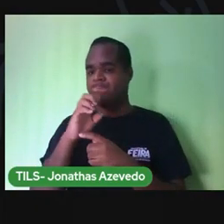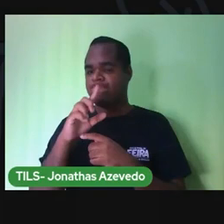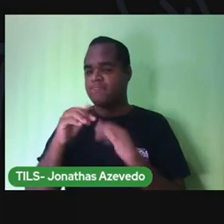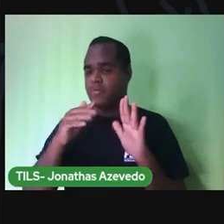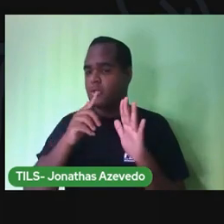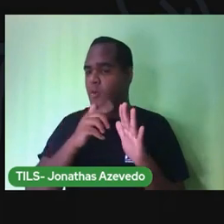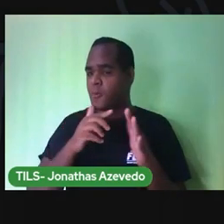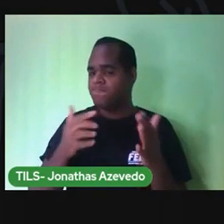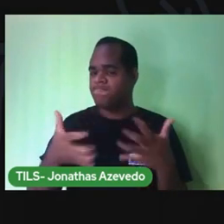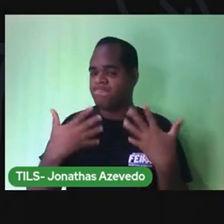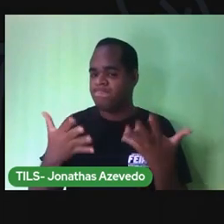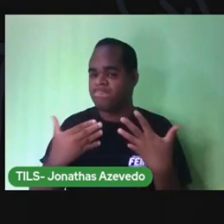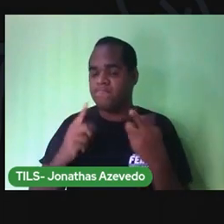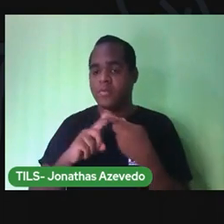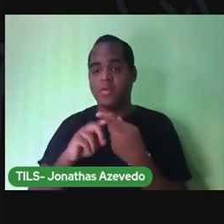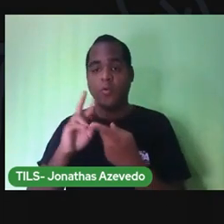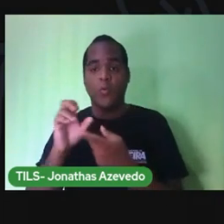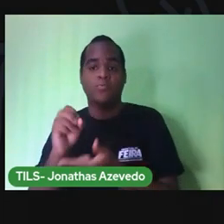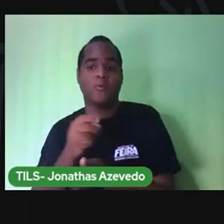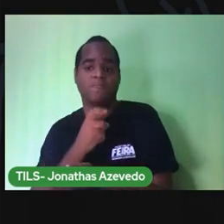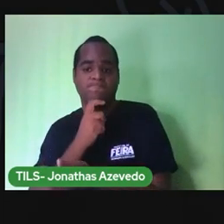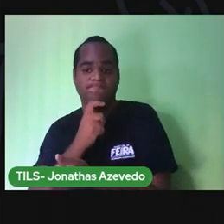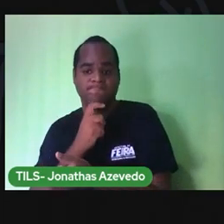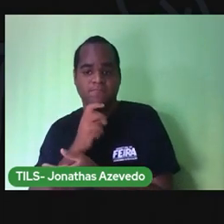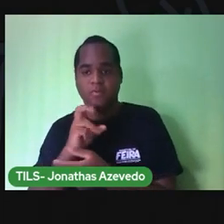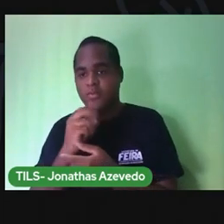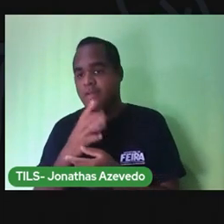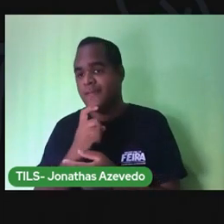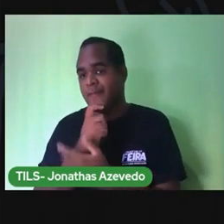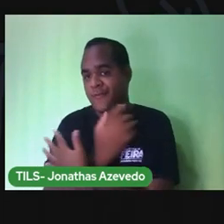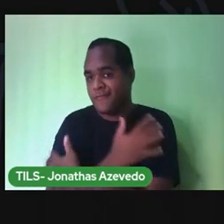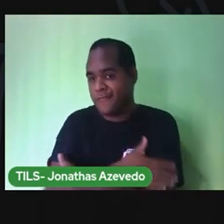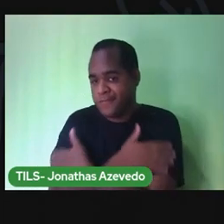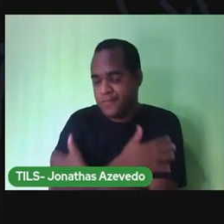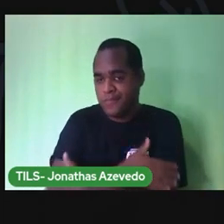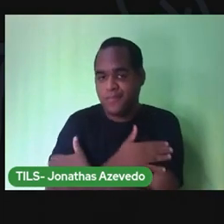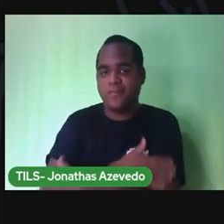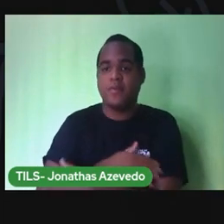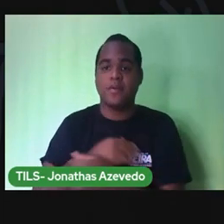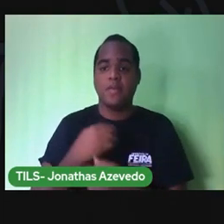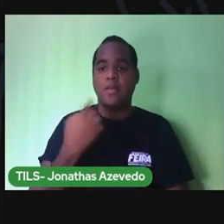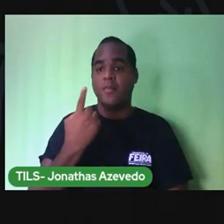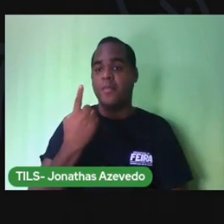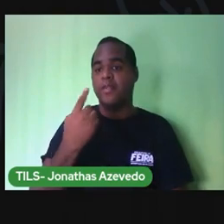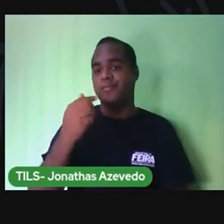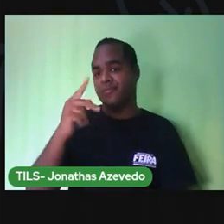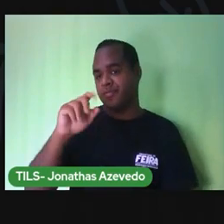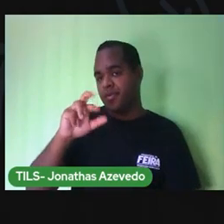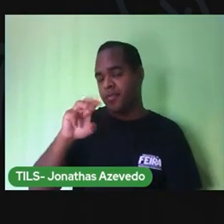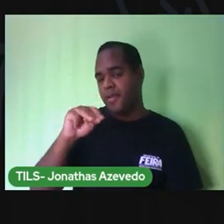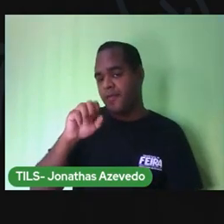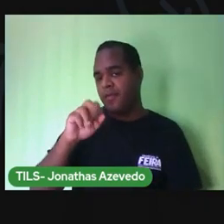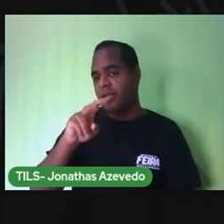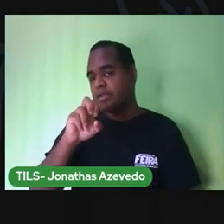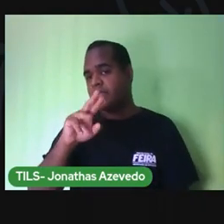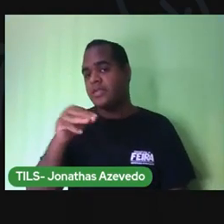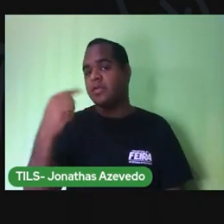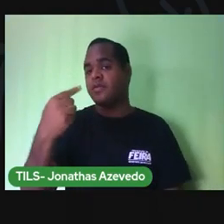inverno. A primavera começa dia 21 de setembro.